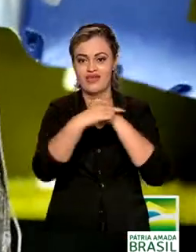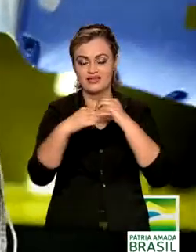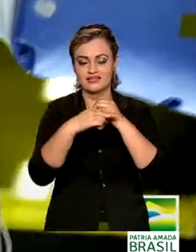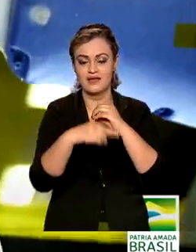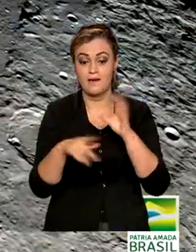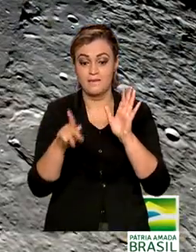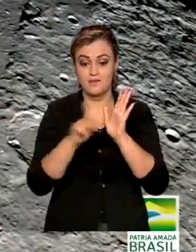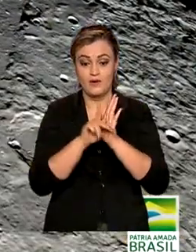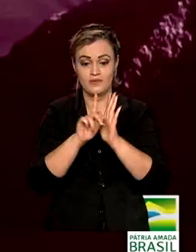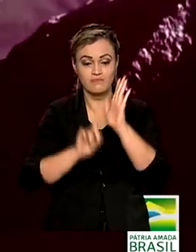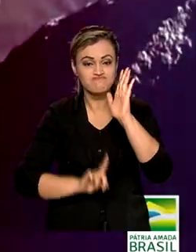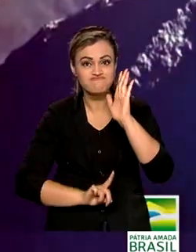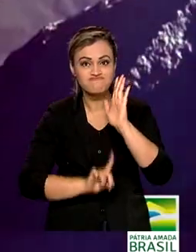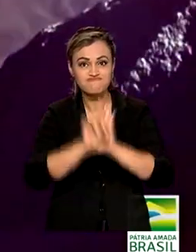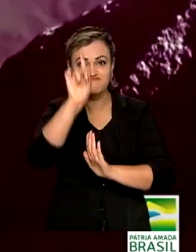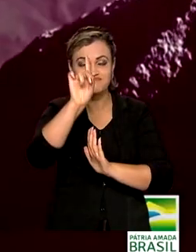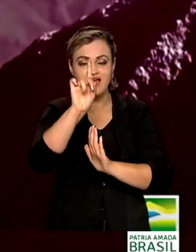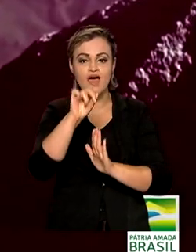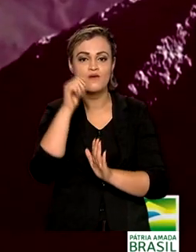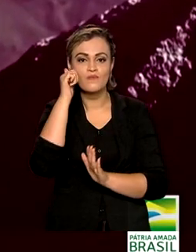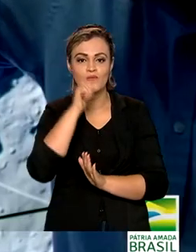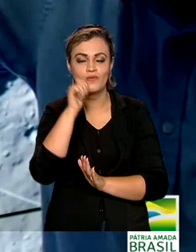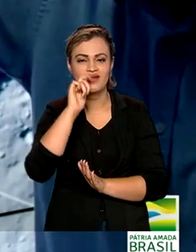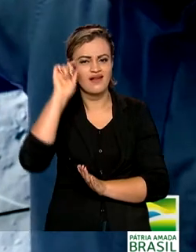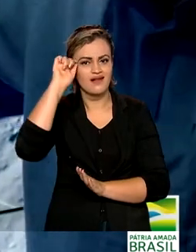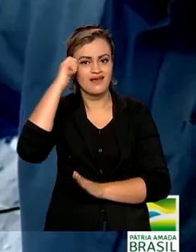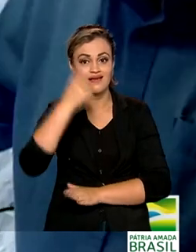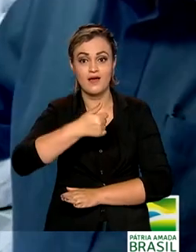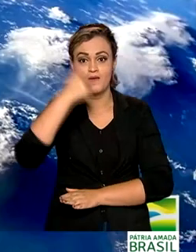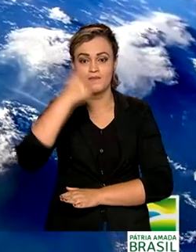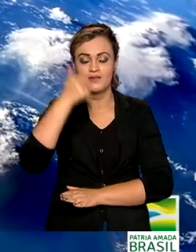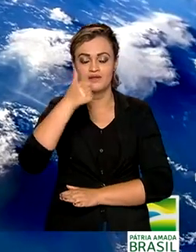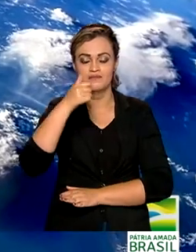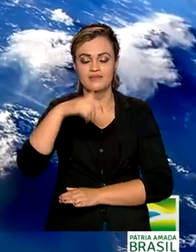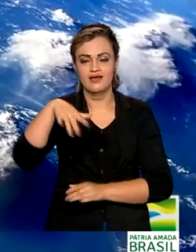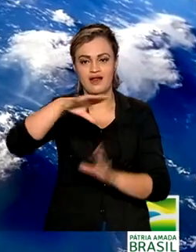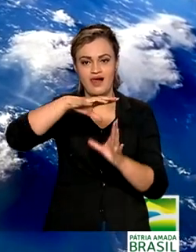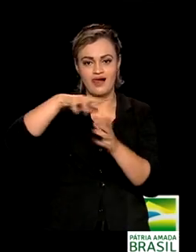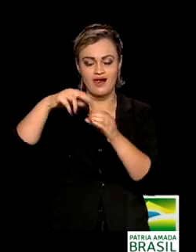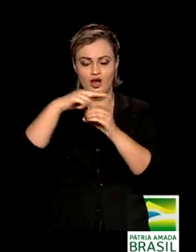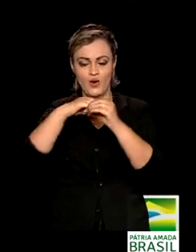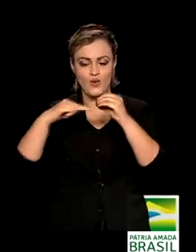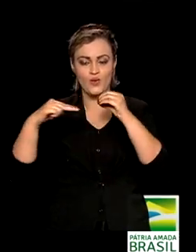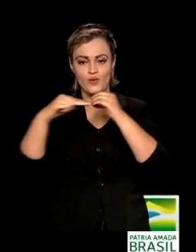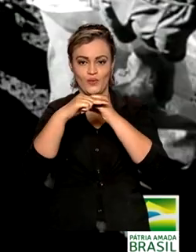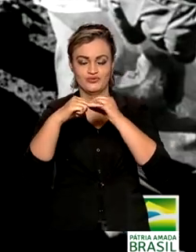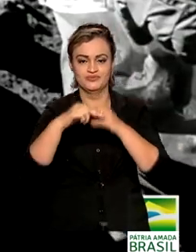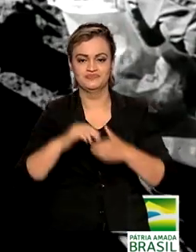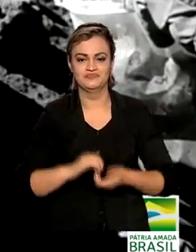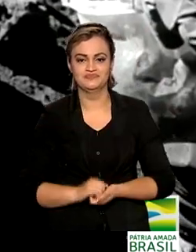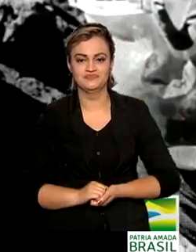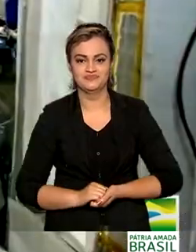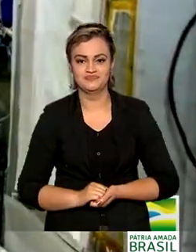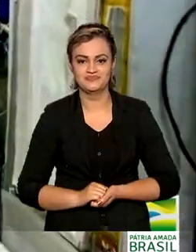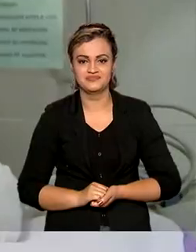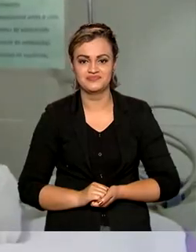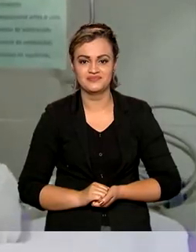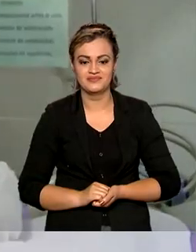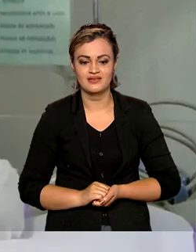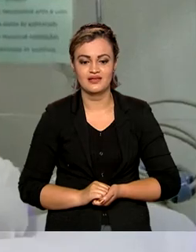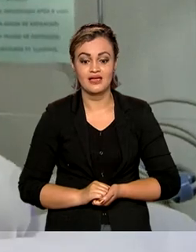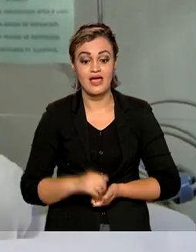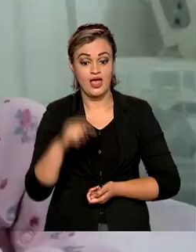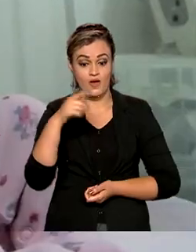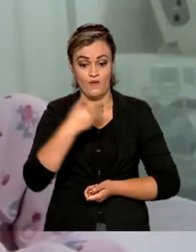Agência Espacial Americana, para participação em programa que vai levar a primeira mulher e primeiro homem negro à Lua. E veja